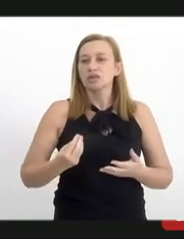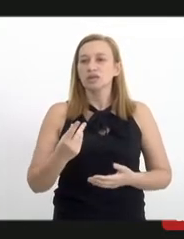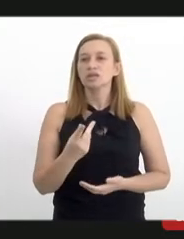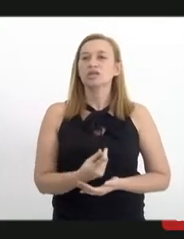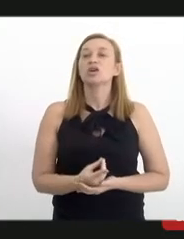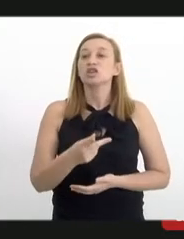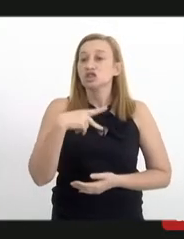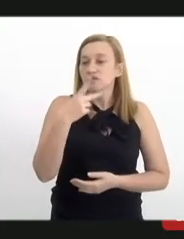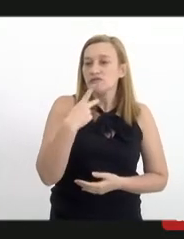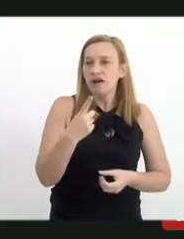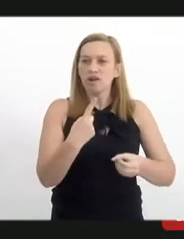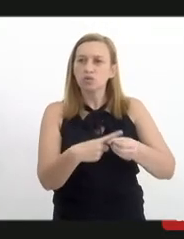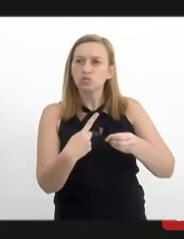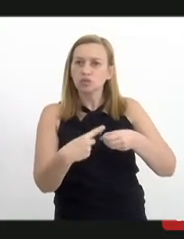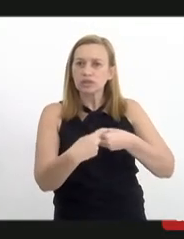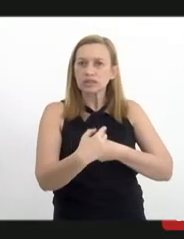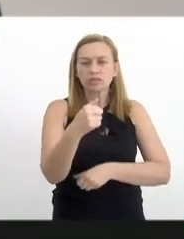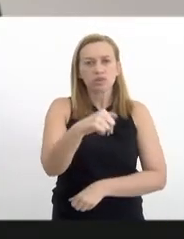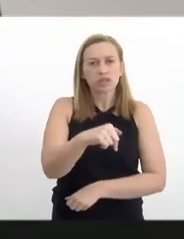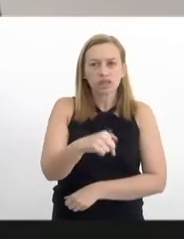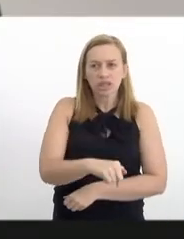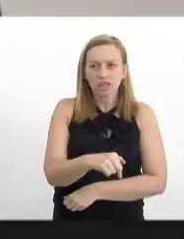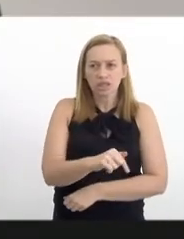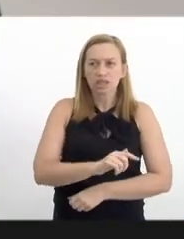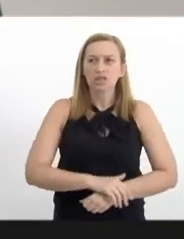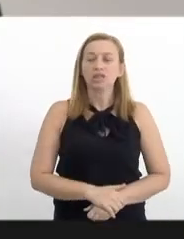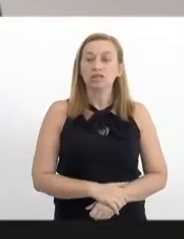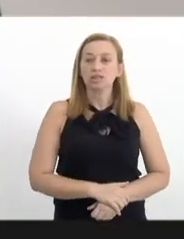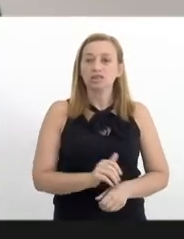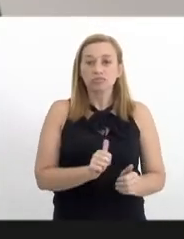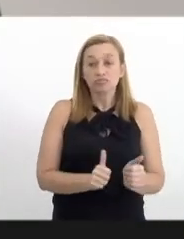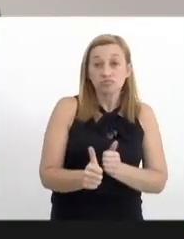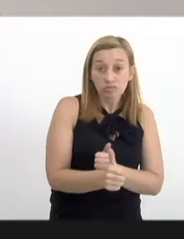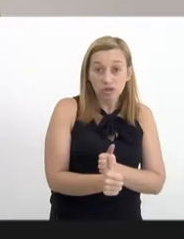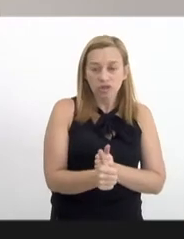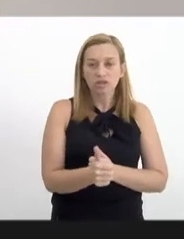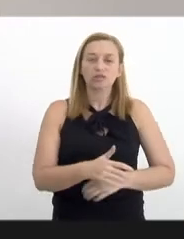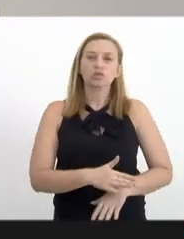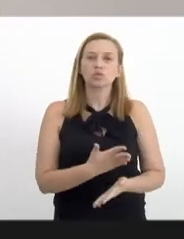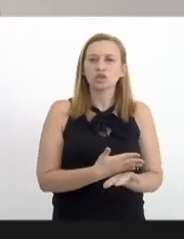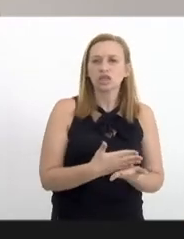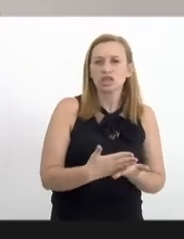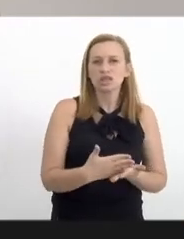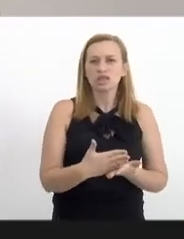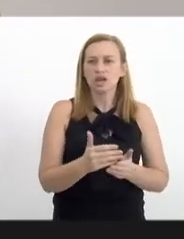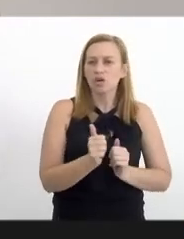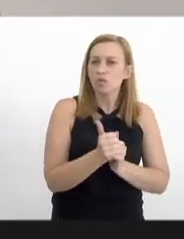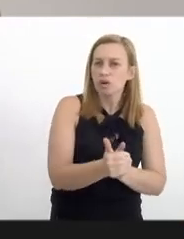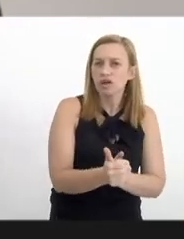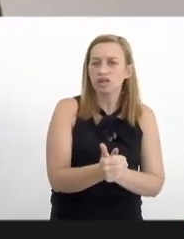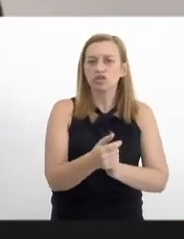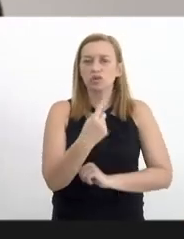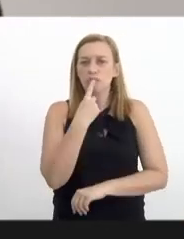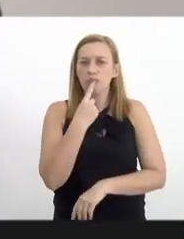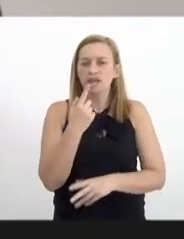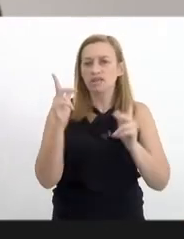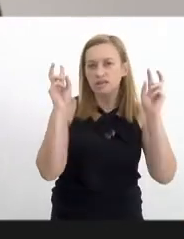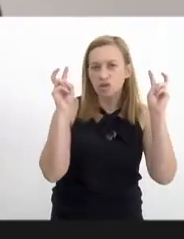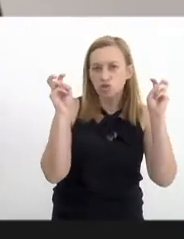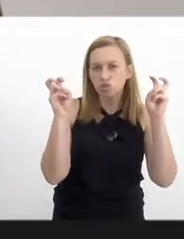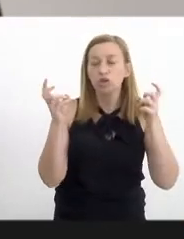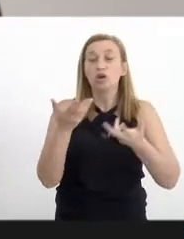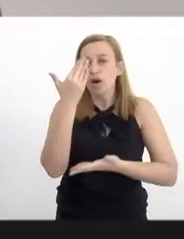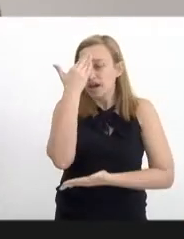fala aqui os municípios, eles que estão na linha de frente, eles que estão lá na ponta, acompanhando de perto essa questão, e